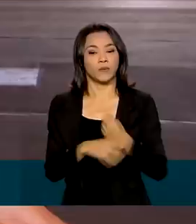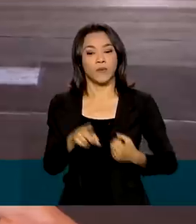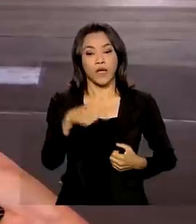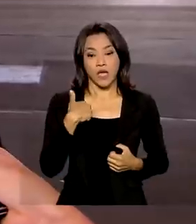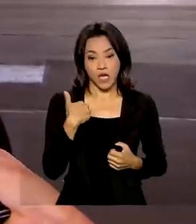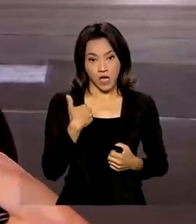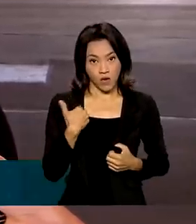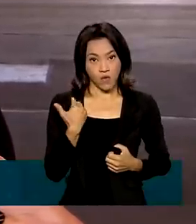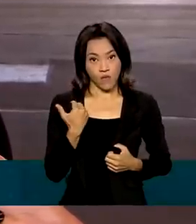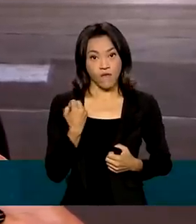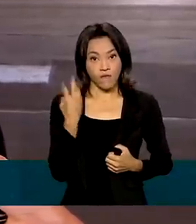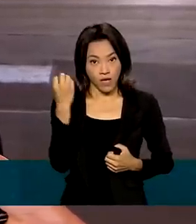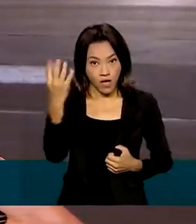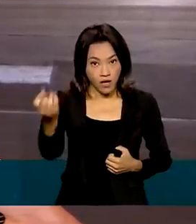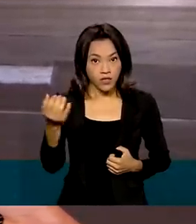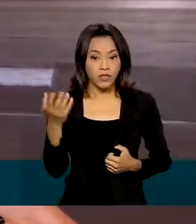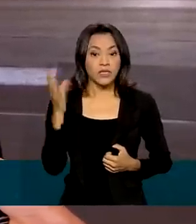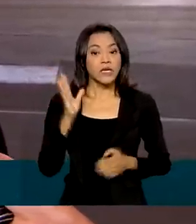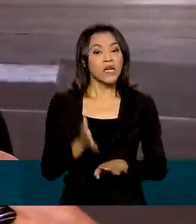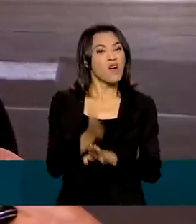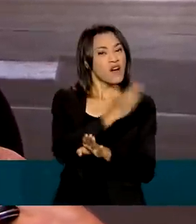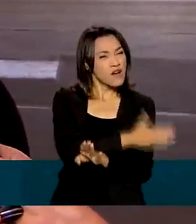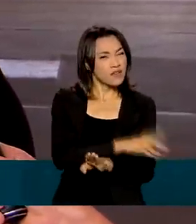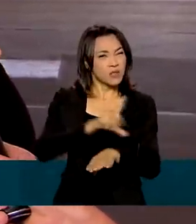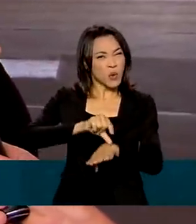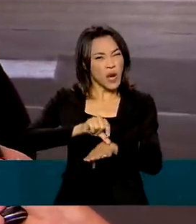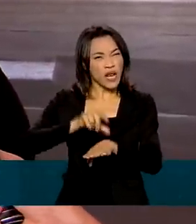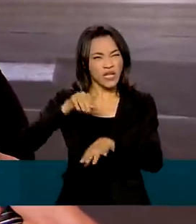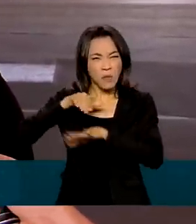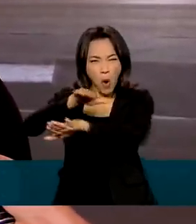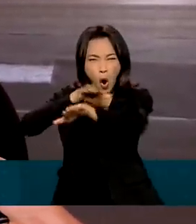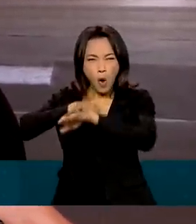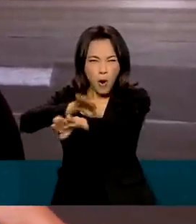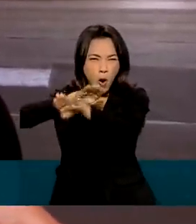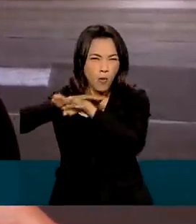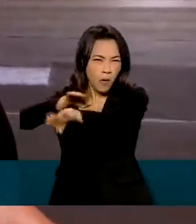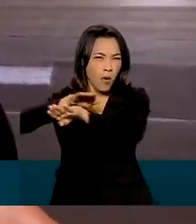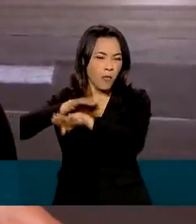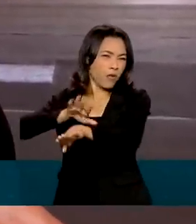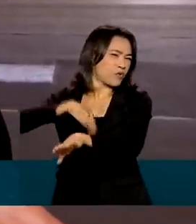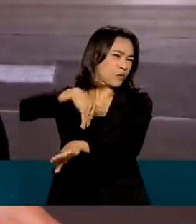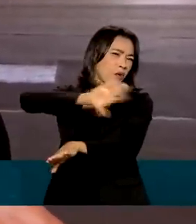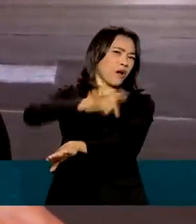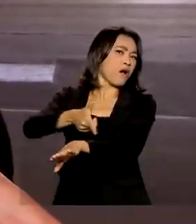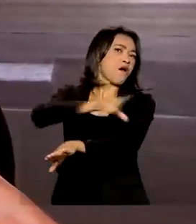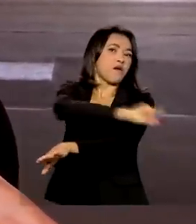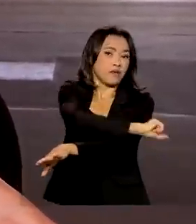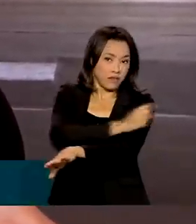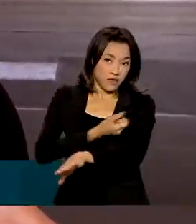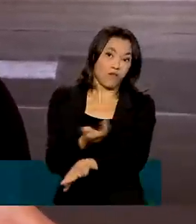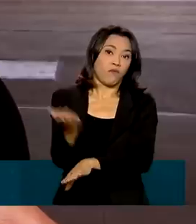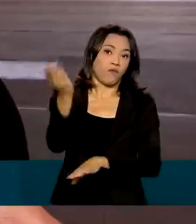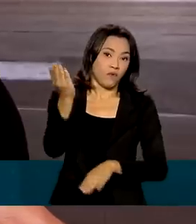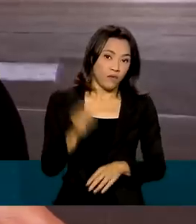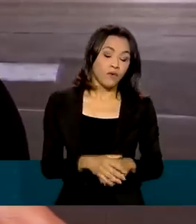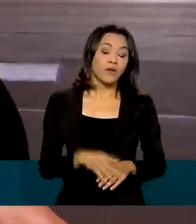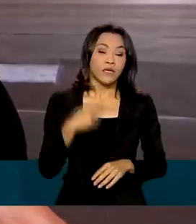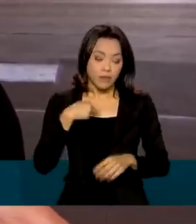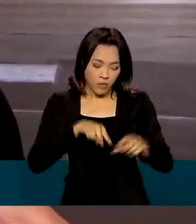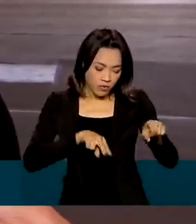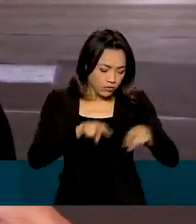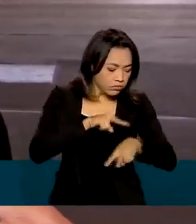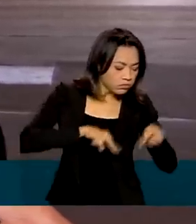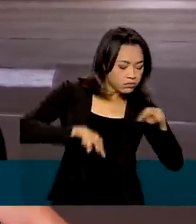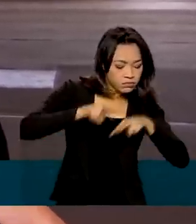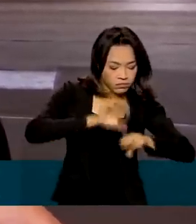viajo, eu procuro sair antes desses horários de pico. Eu faço a manutenção preventiva do carro. Eu